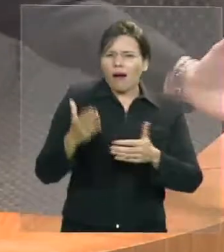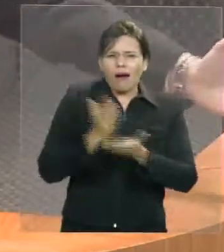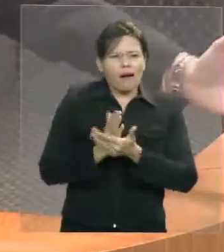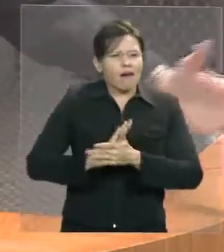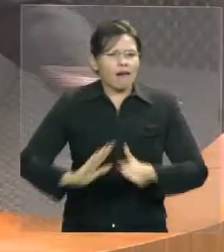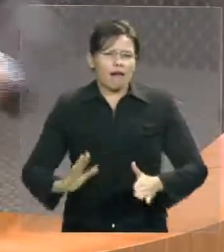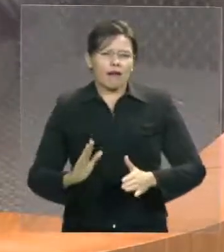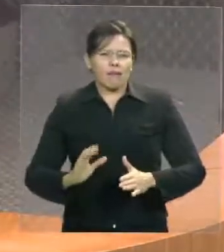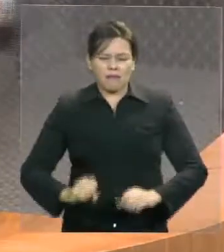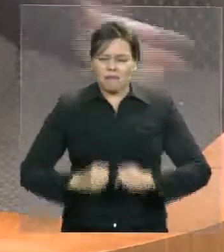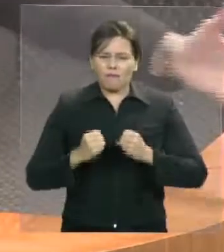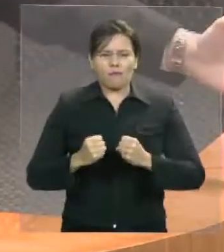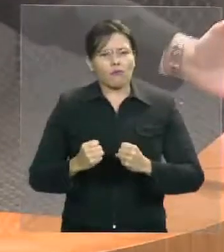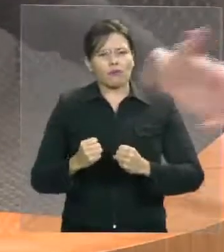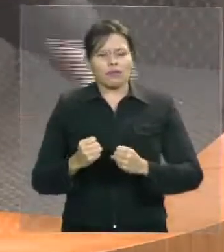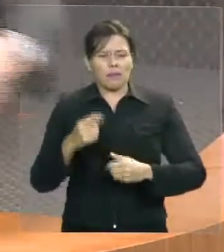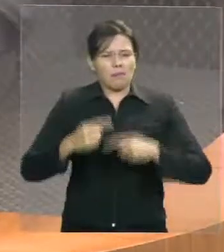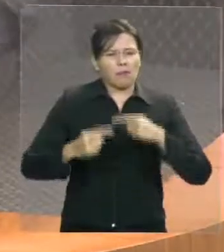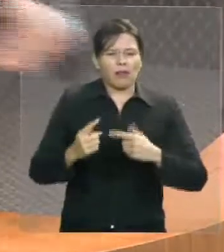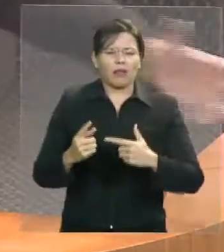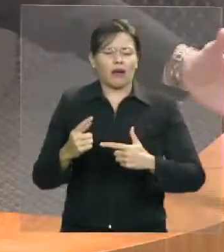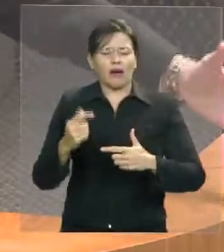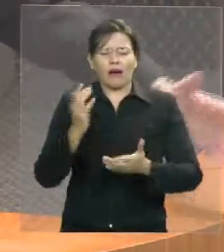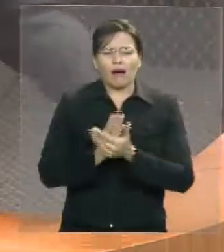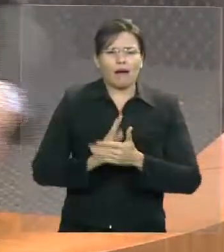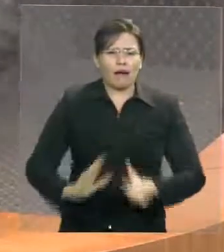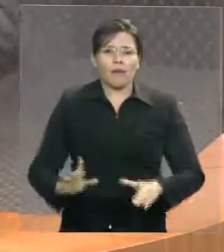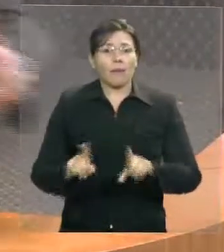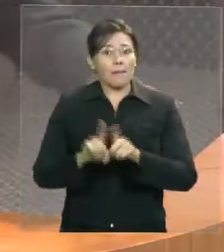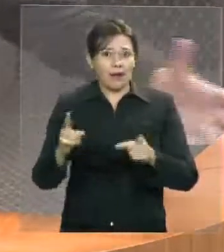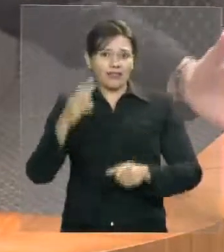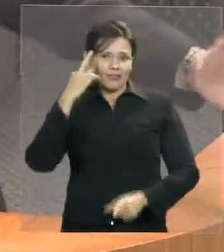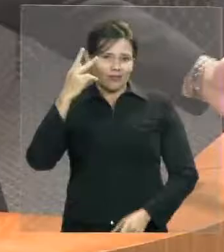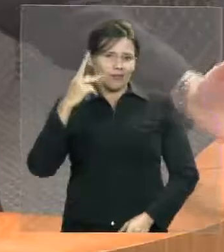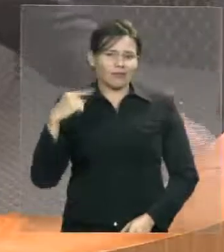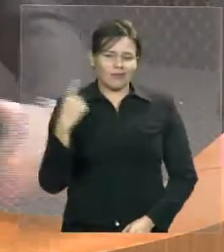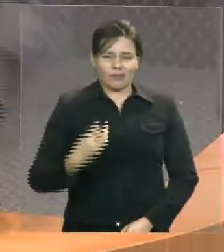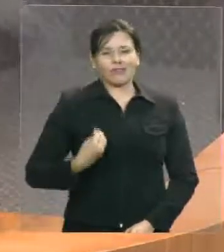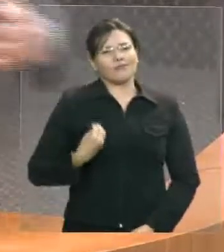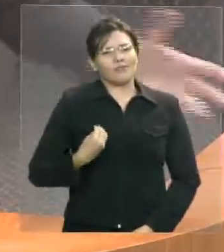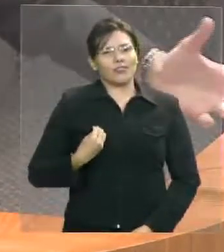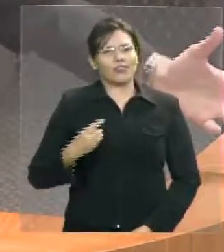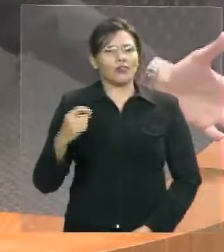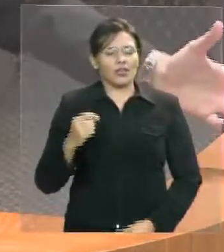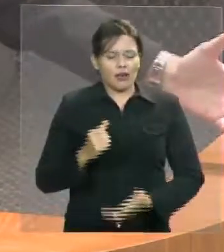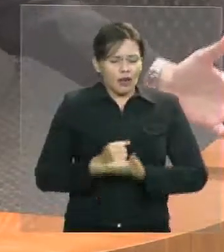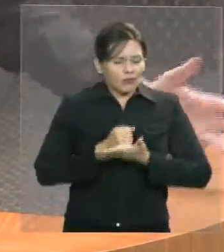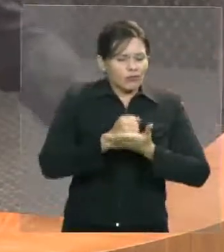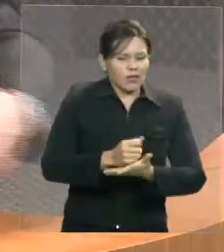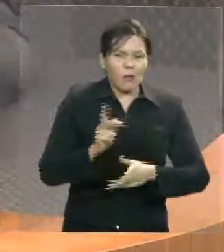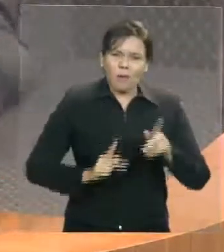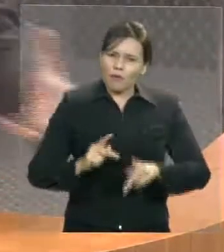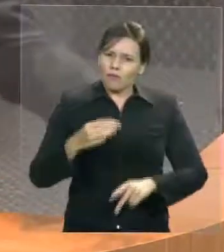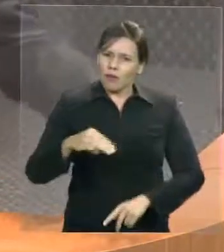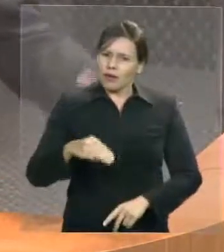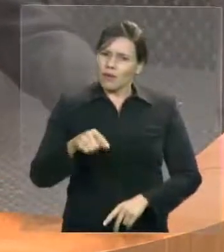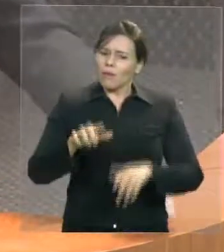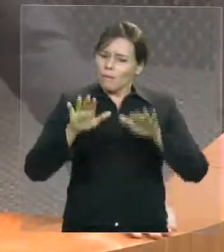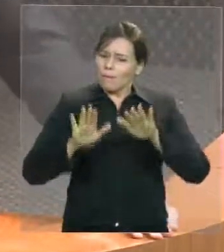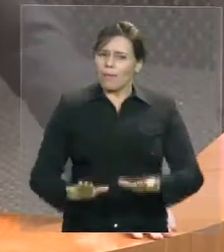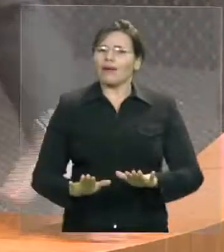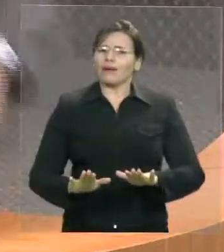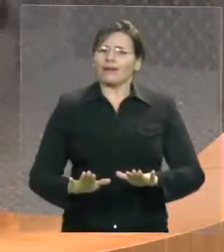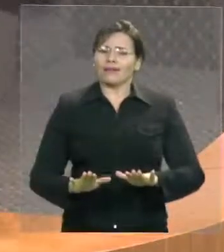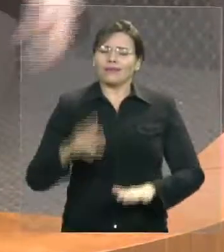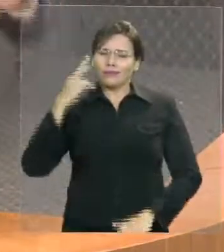acaba, mas o que fica é a nossa história, é o que nós vamos fazer para o nosso povo do Maranhão. Então, falando